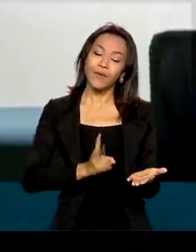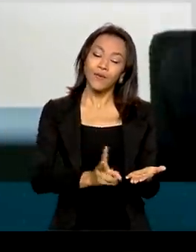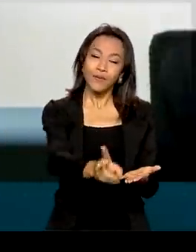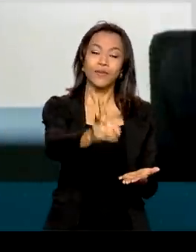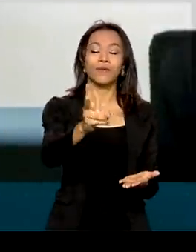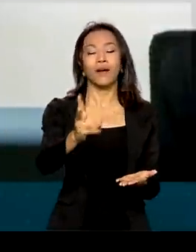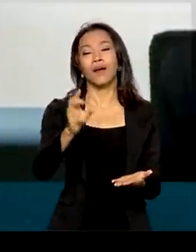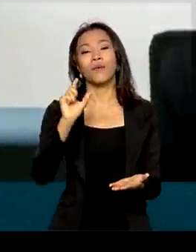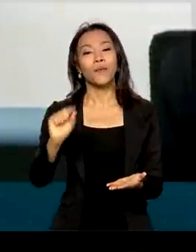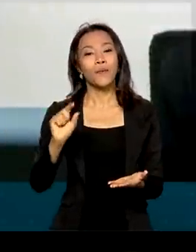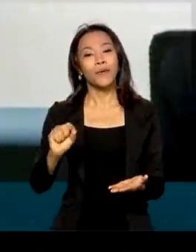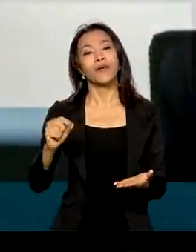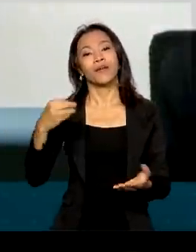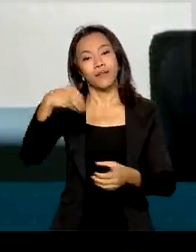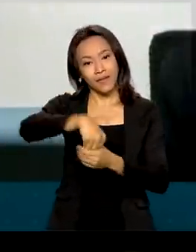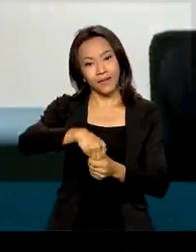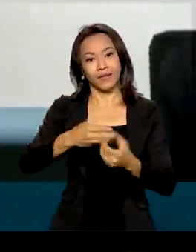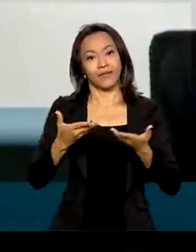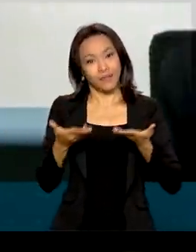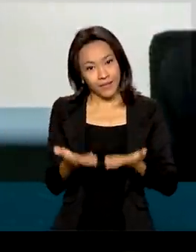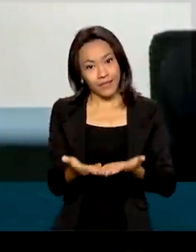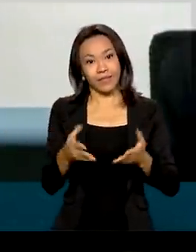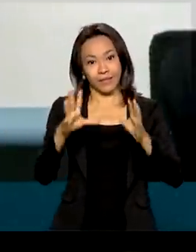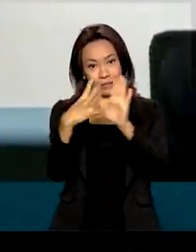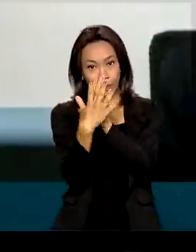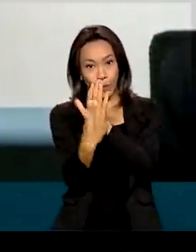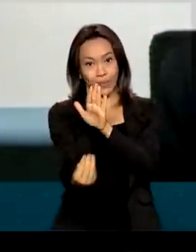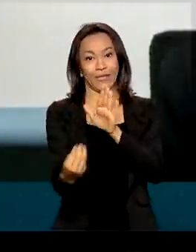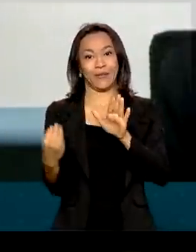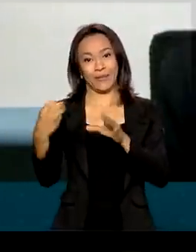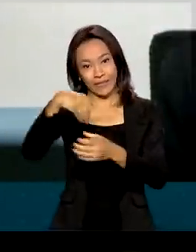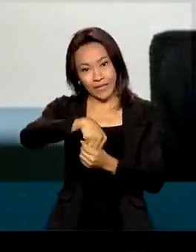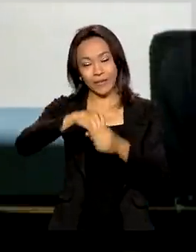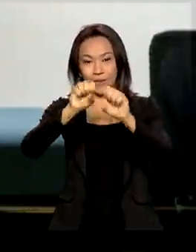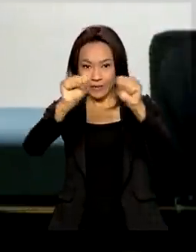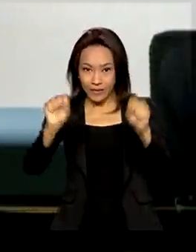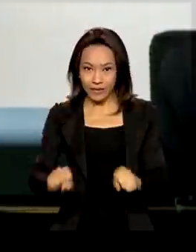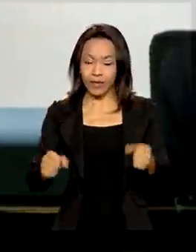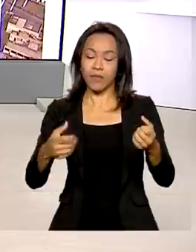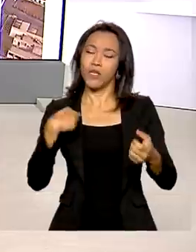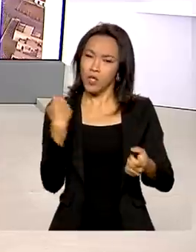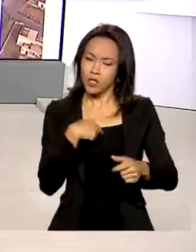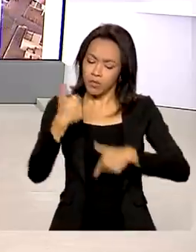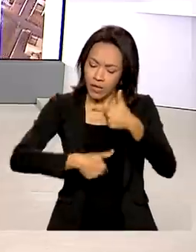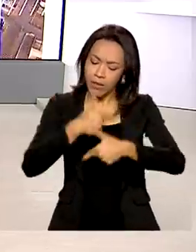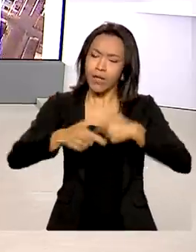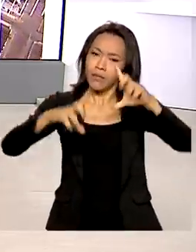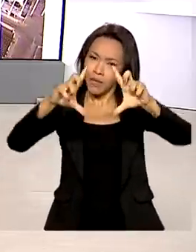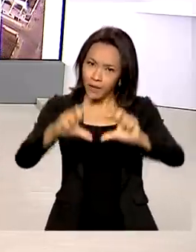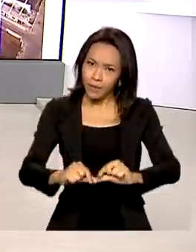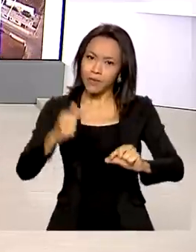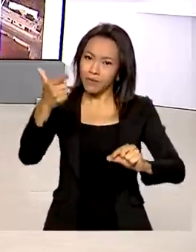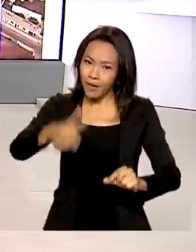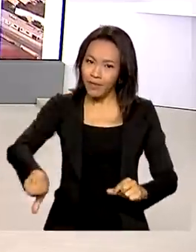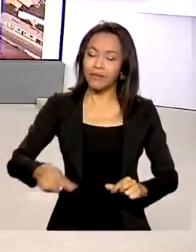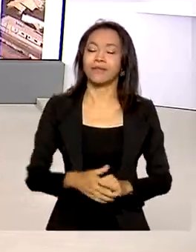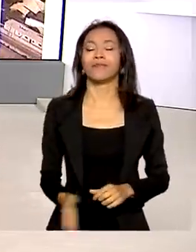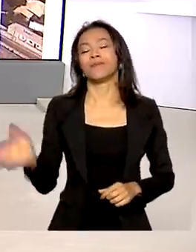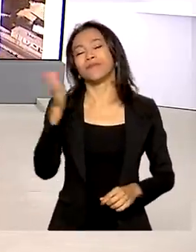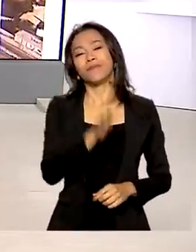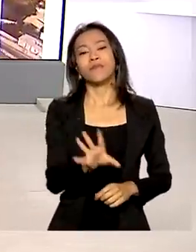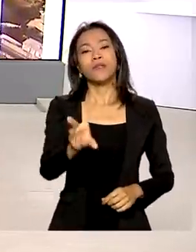vez mais desse formato. E nós estamos sempre trabalhando para simplificar ainda mais. No Dia